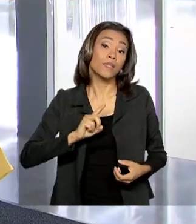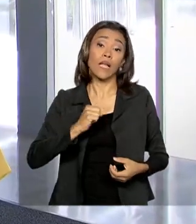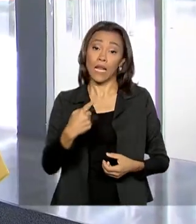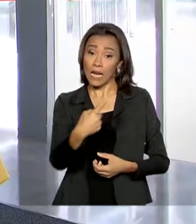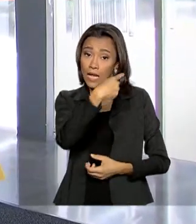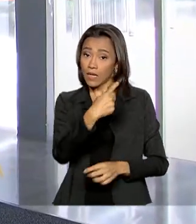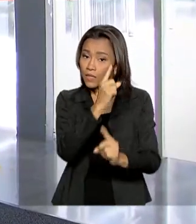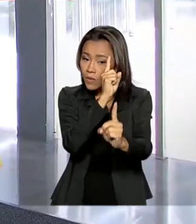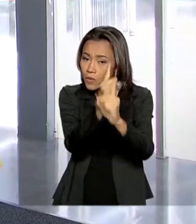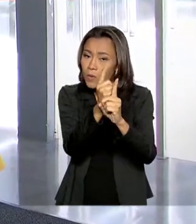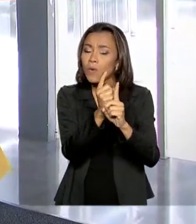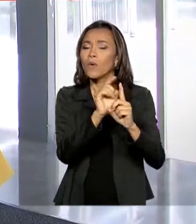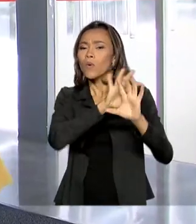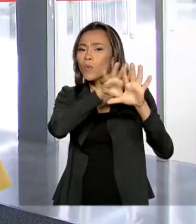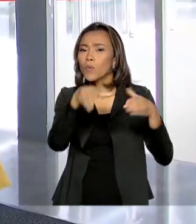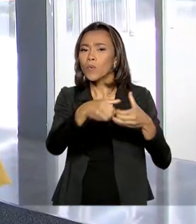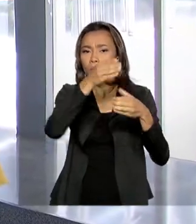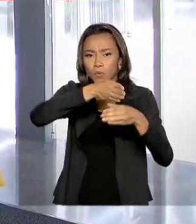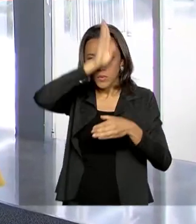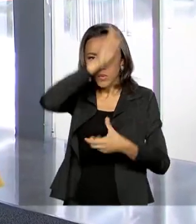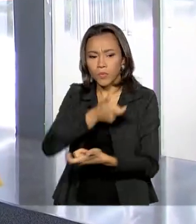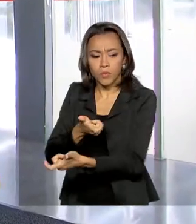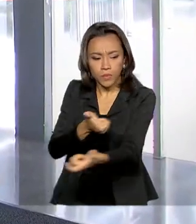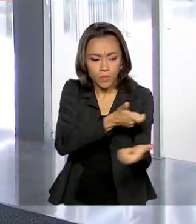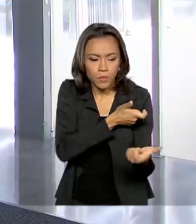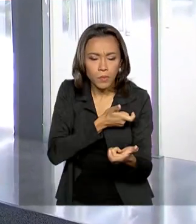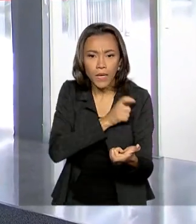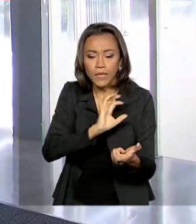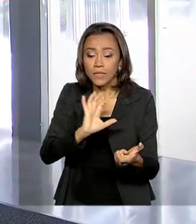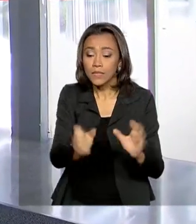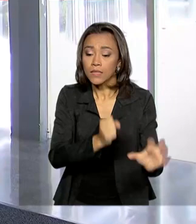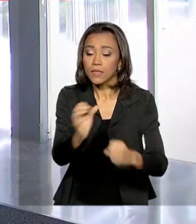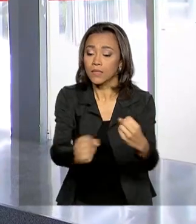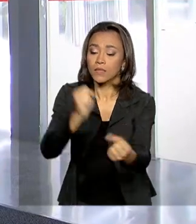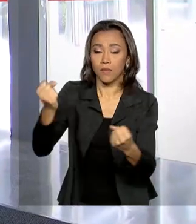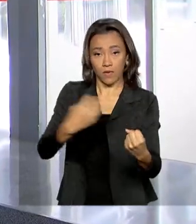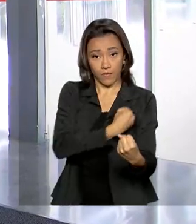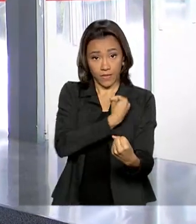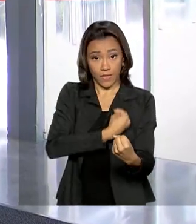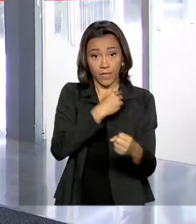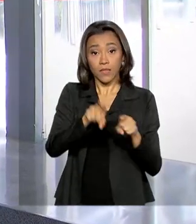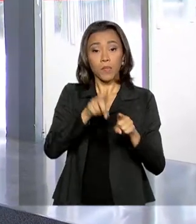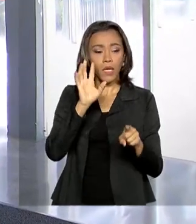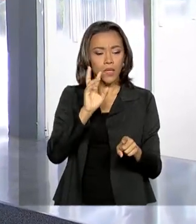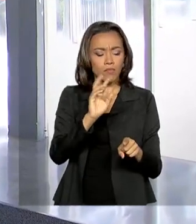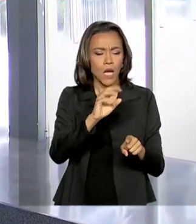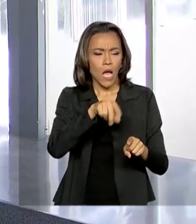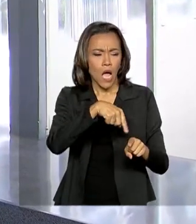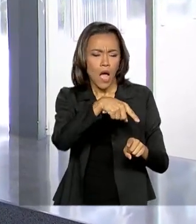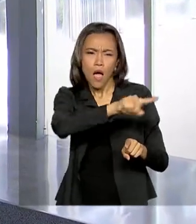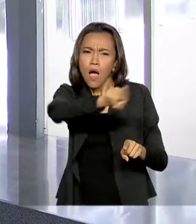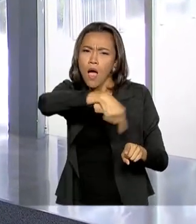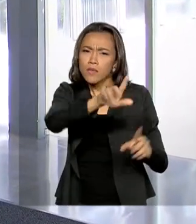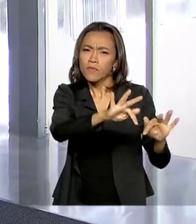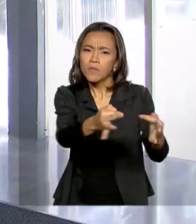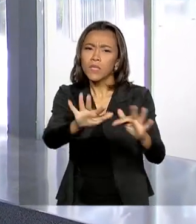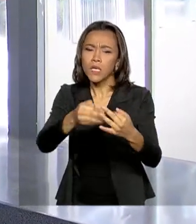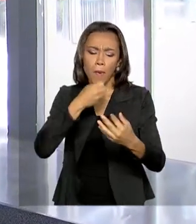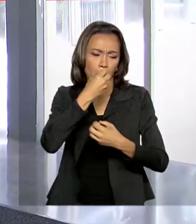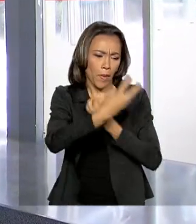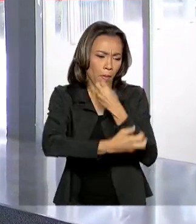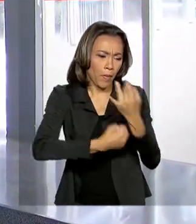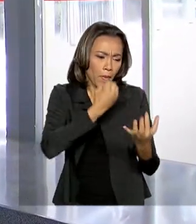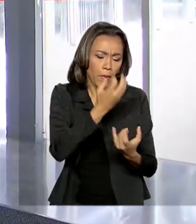grupamento do corpo de bombeiros responsável pelo resgate das vítimas e também ouviu as famílias atingidas pelo rompimento da